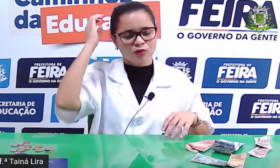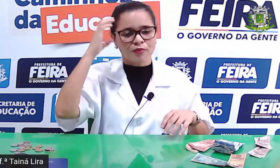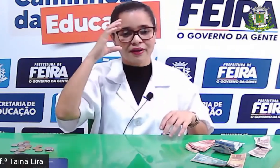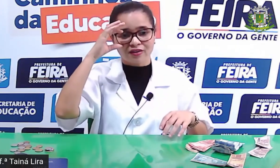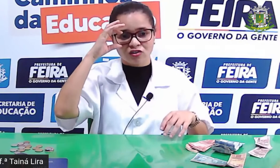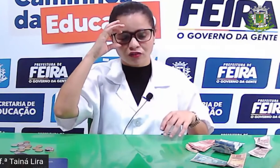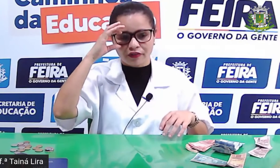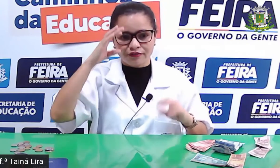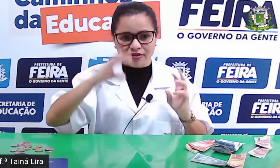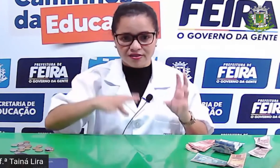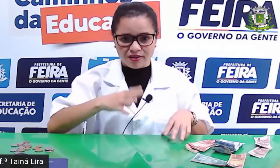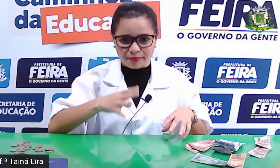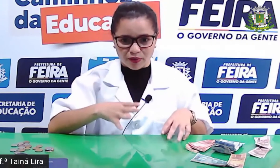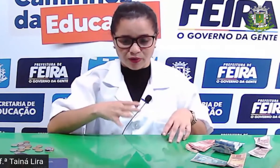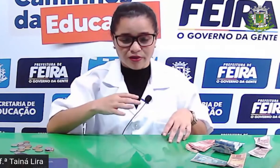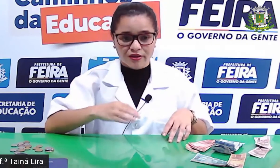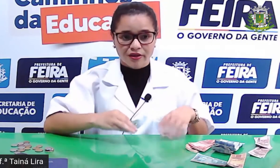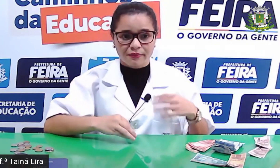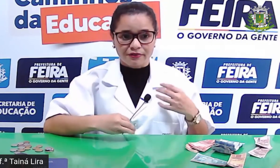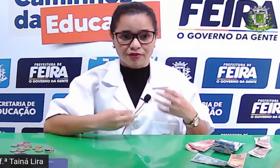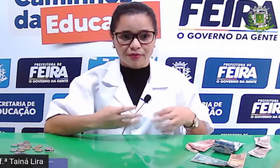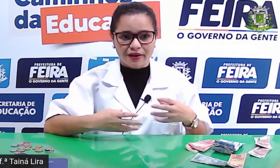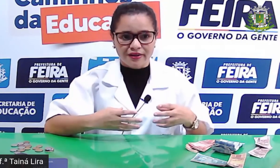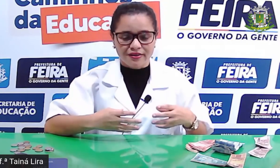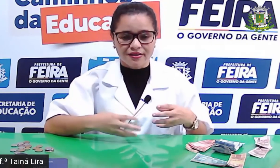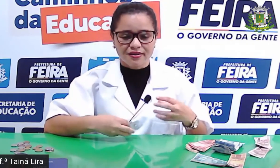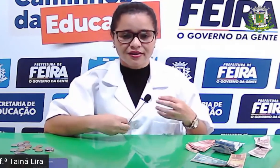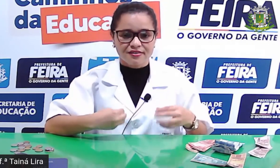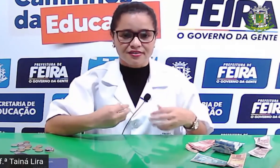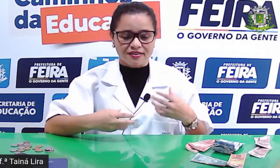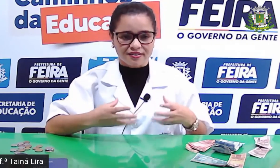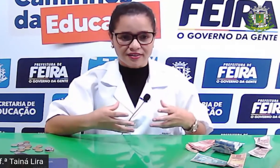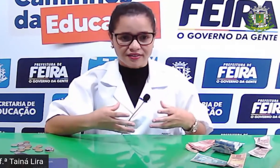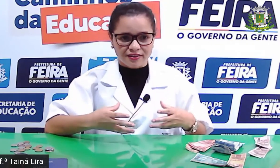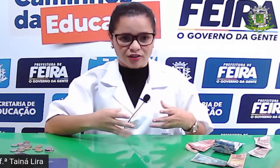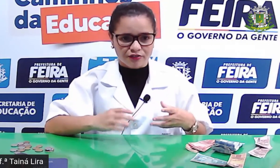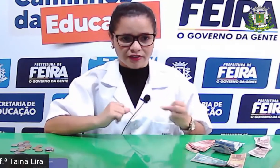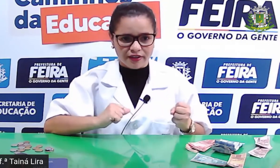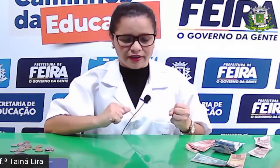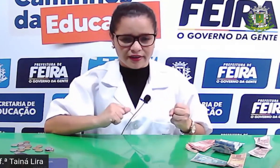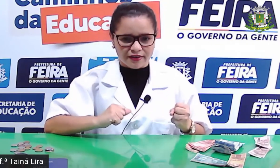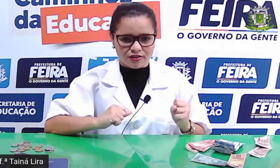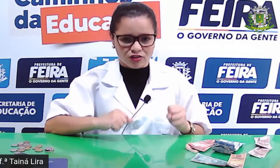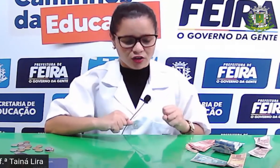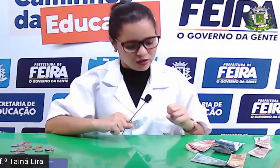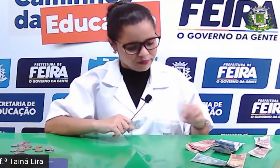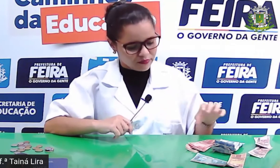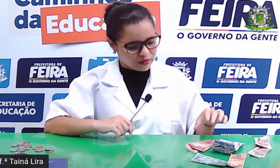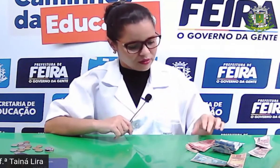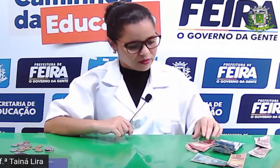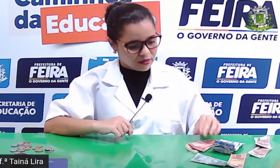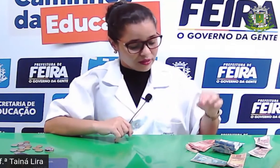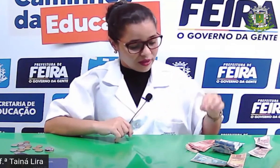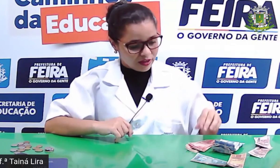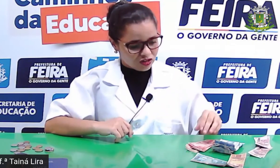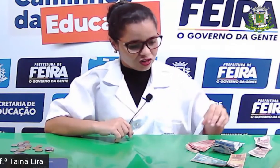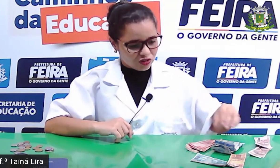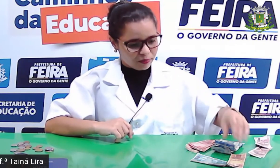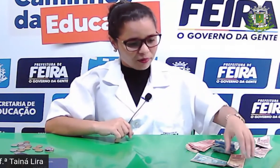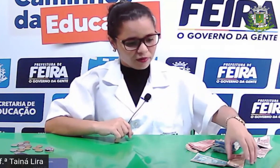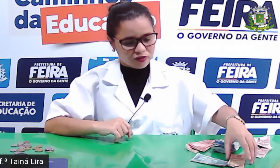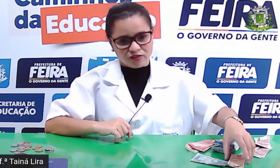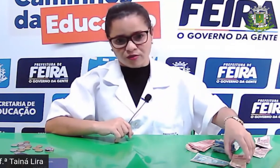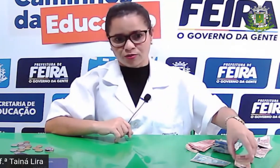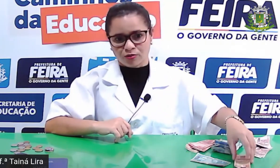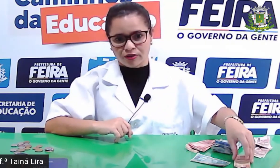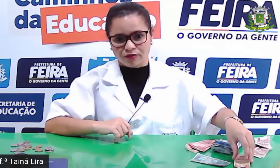então, como é que a gente vai fazer, pró, para formar aí, sessenta e nove reais, ó, a gente